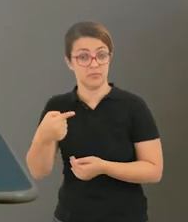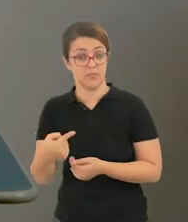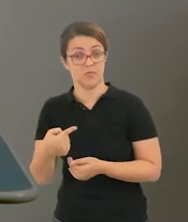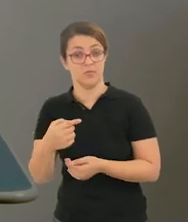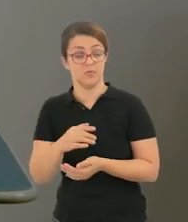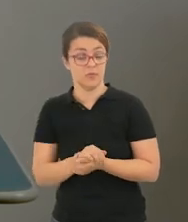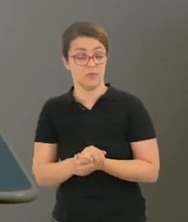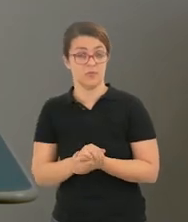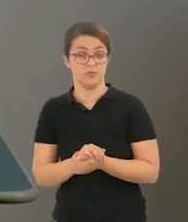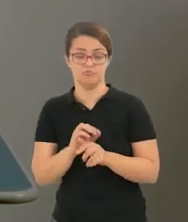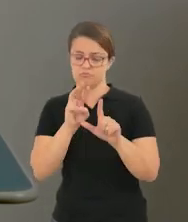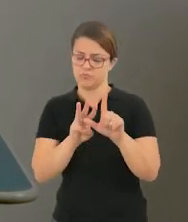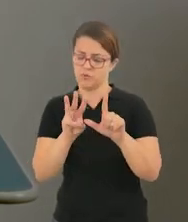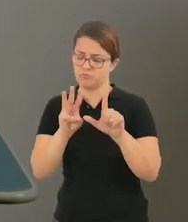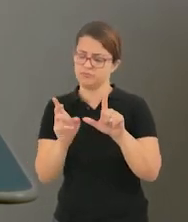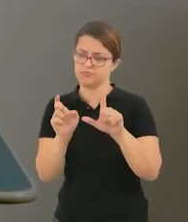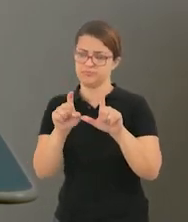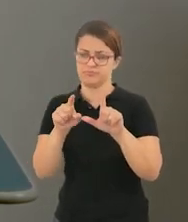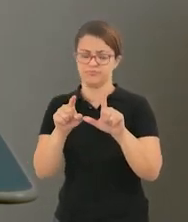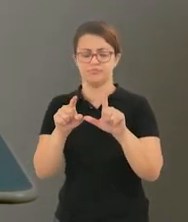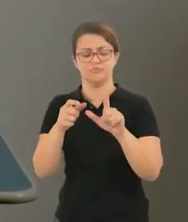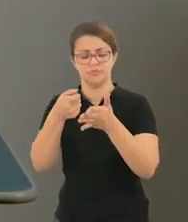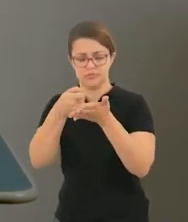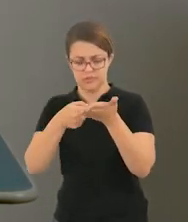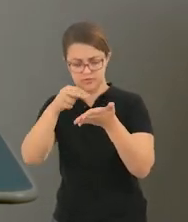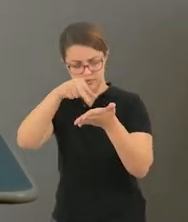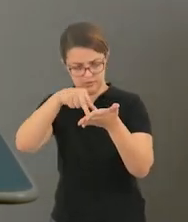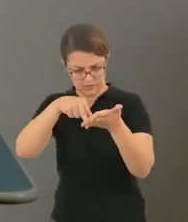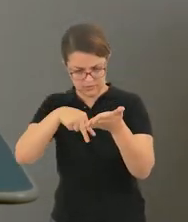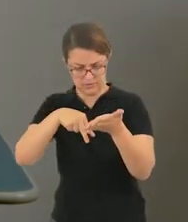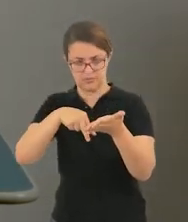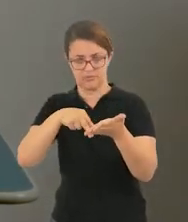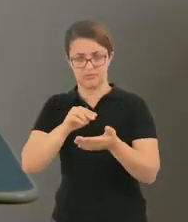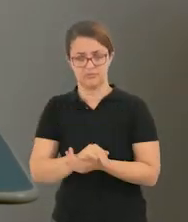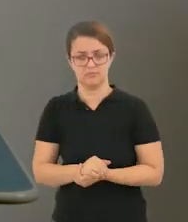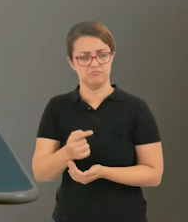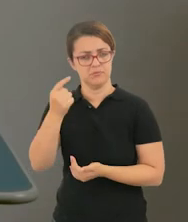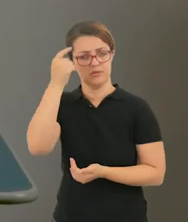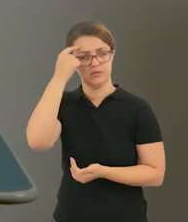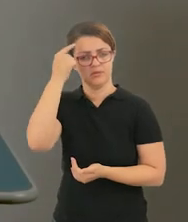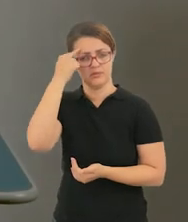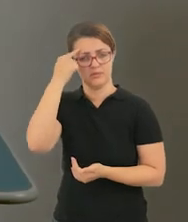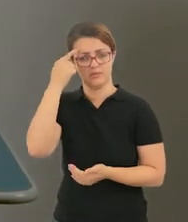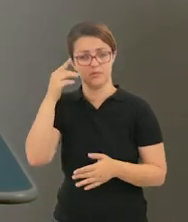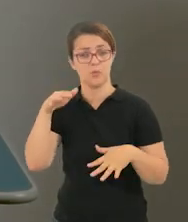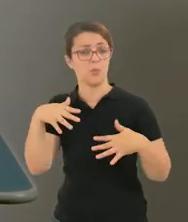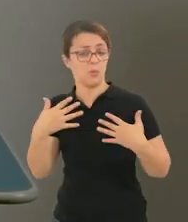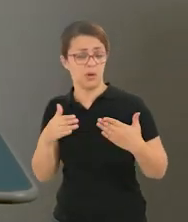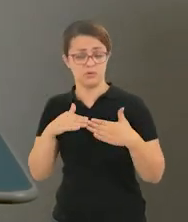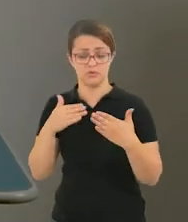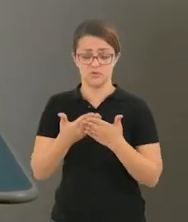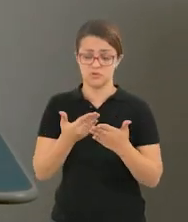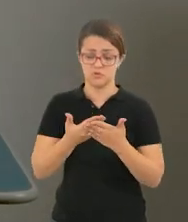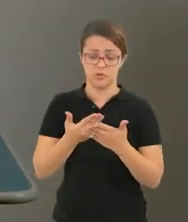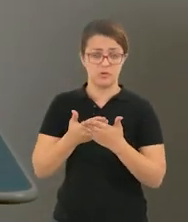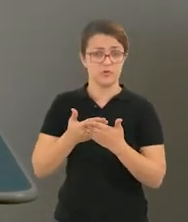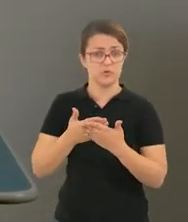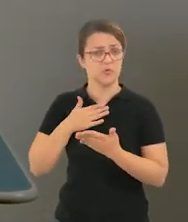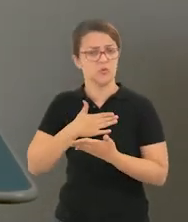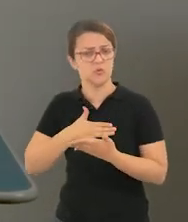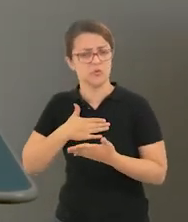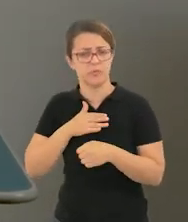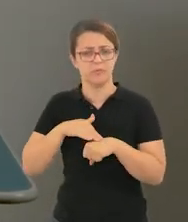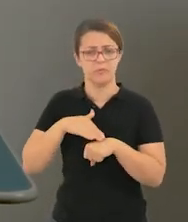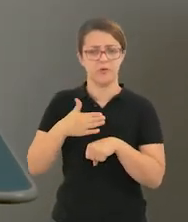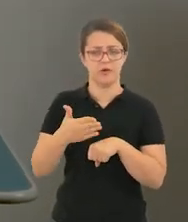irão pensar qual foi a sua escola preferida, aquela que você mais se identificou ou aquela que você até